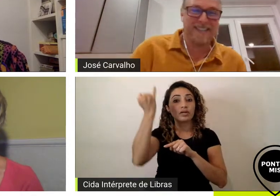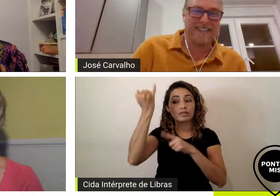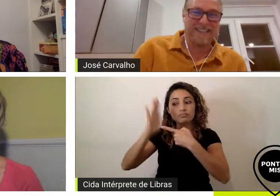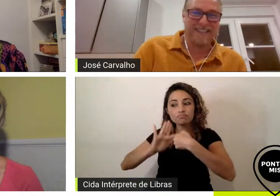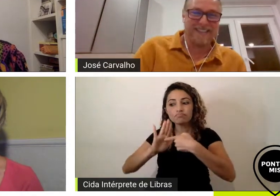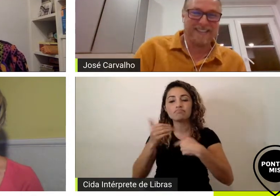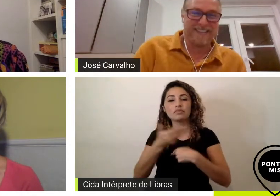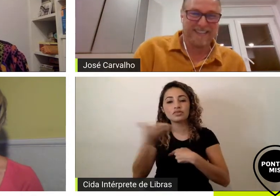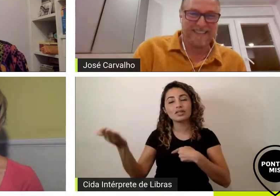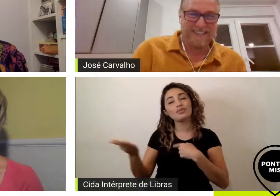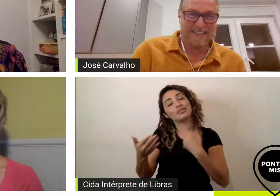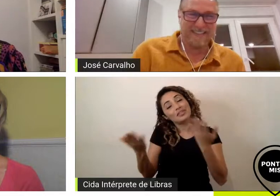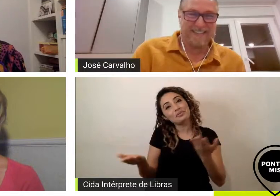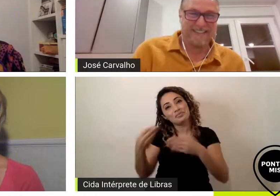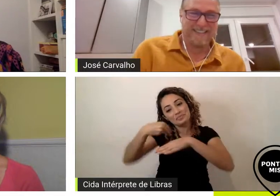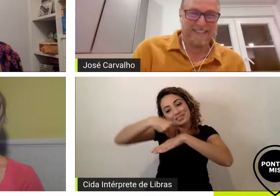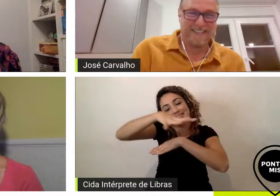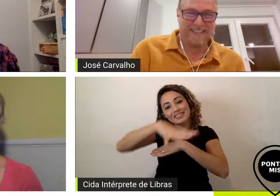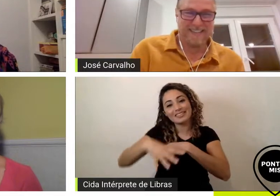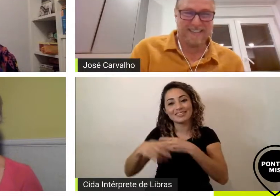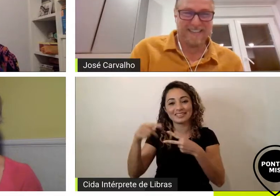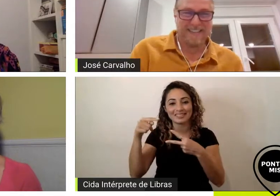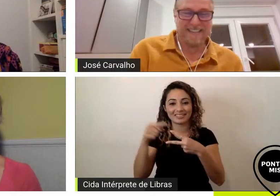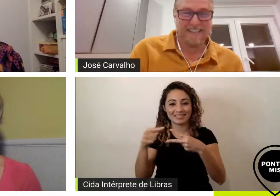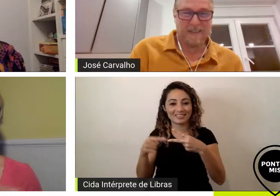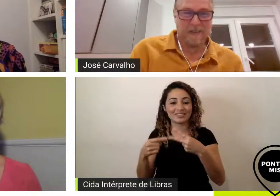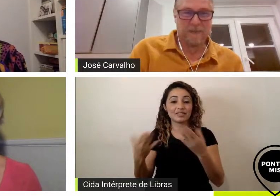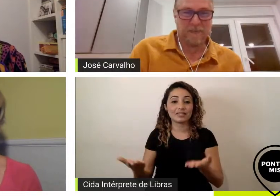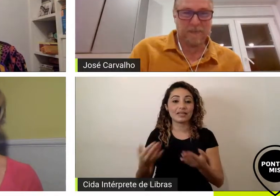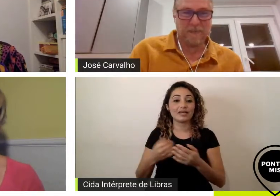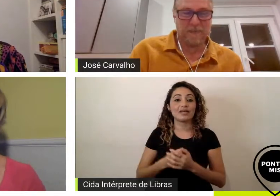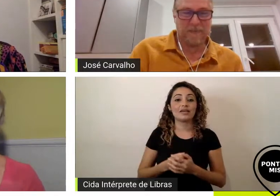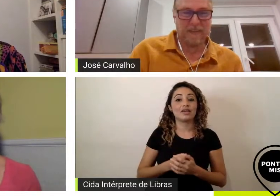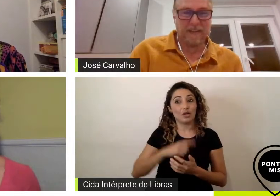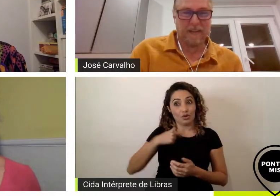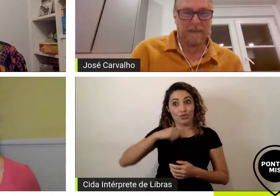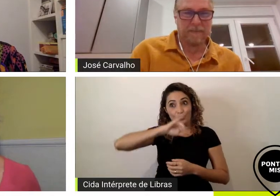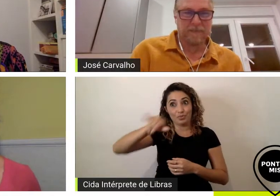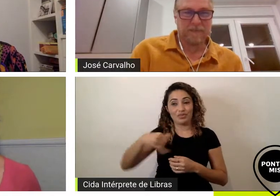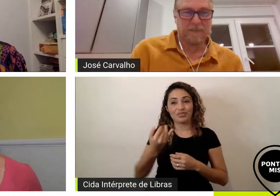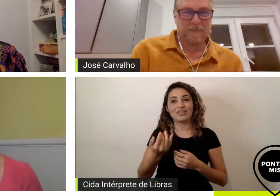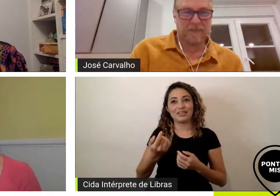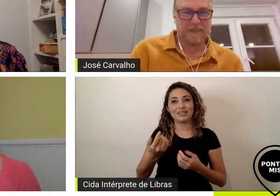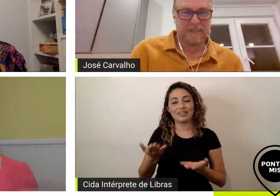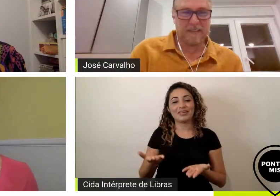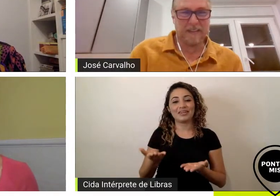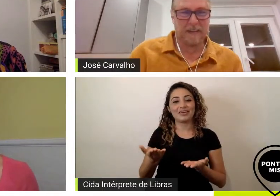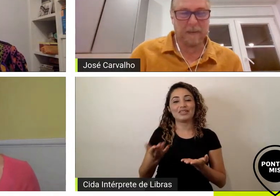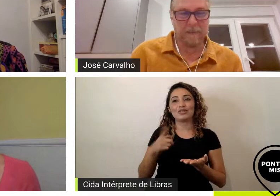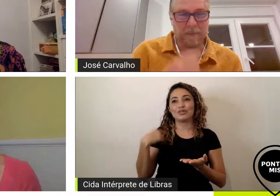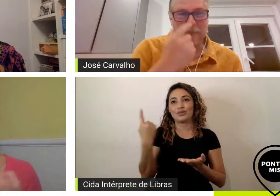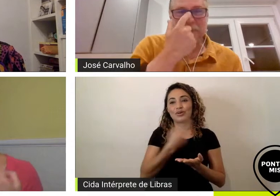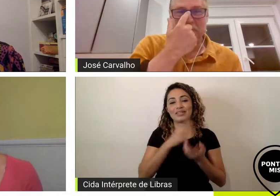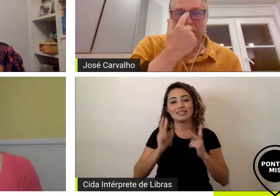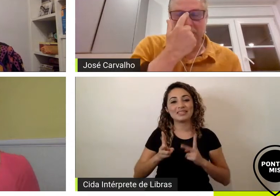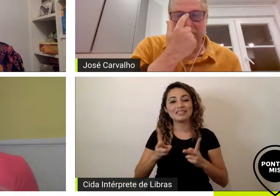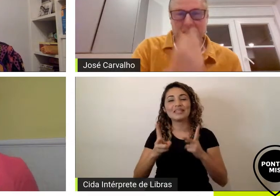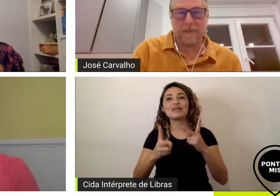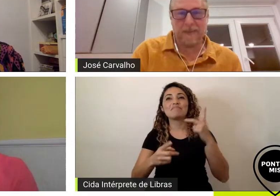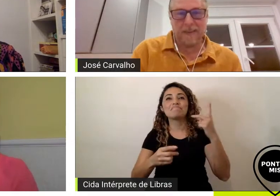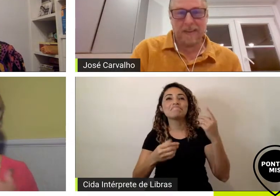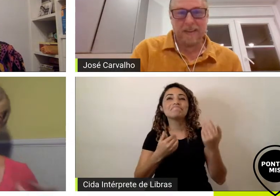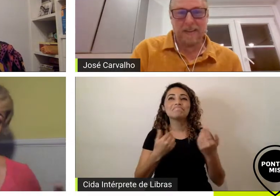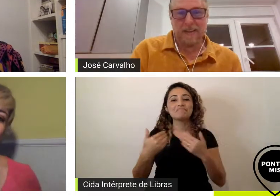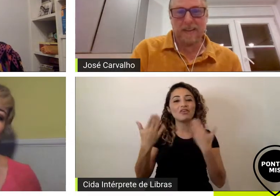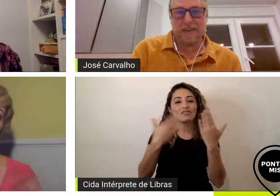dicas grandes dicas e vou aproveitar também o gancho eu e a Juliana a gente sempre fala de trilhas sonoras então esse do Licorite